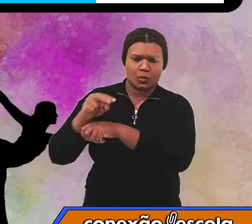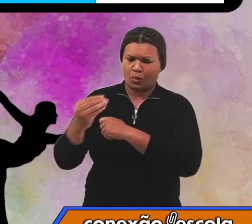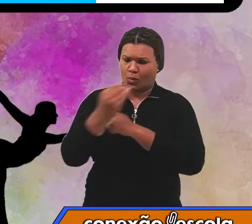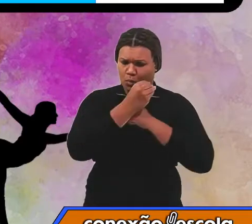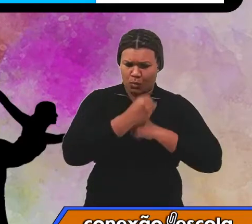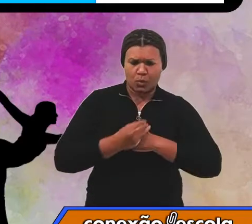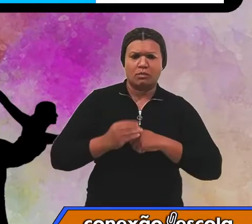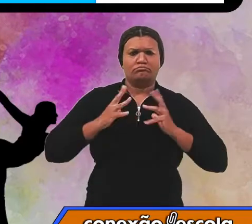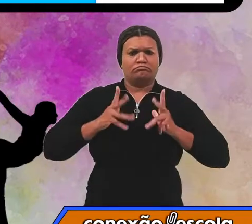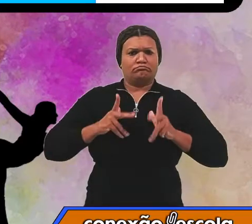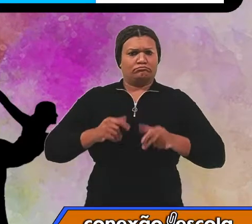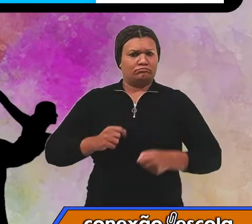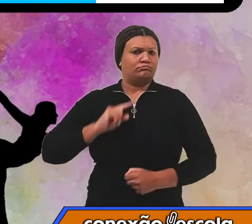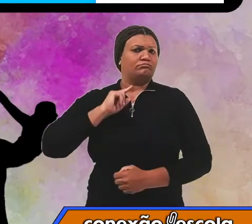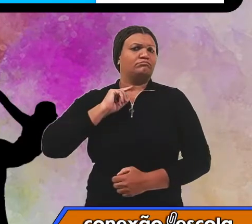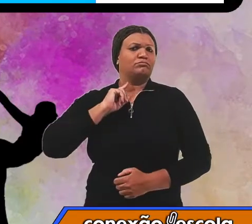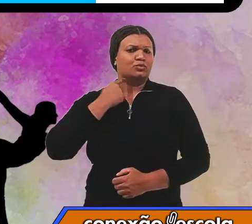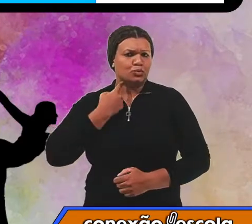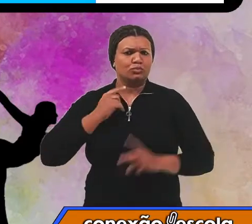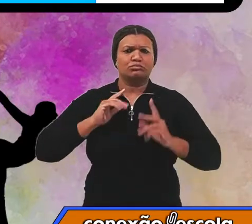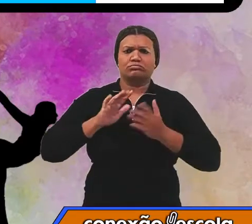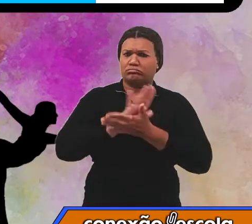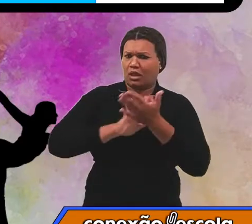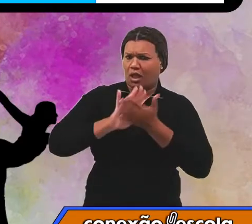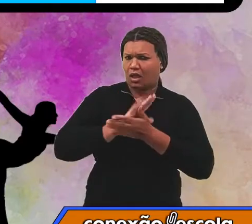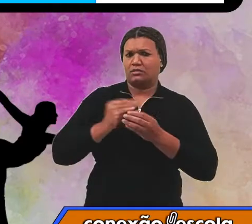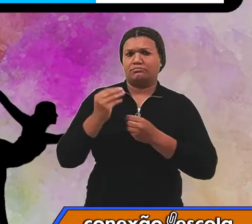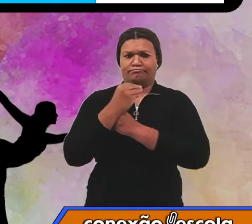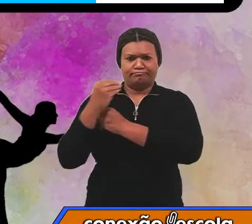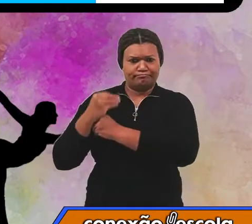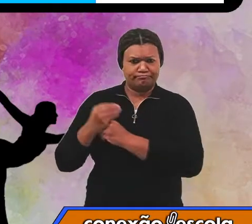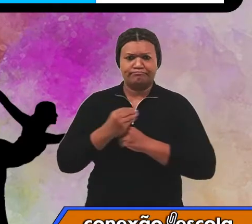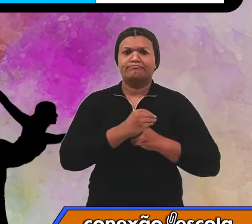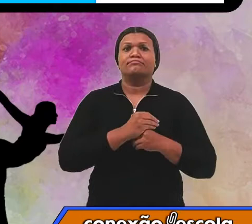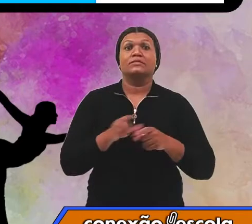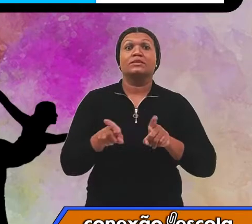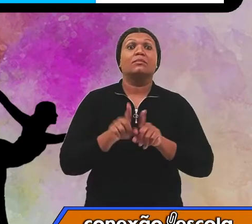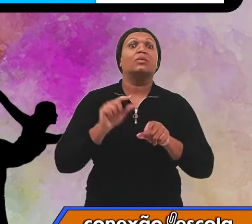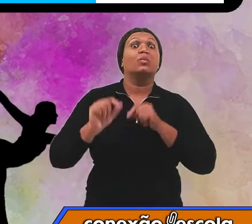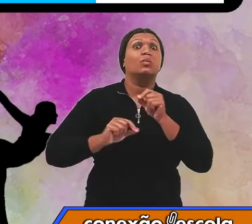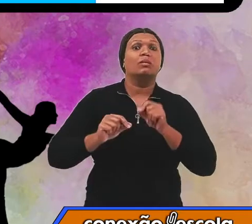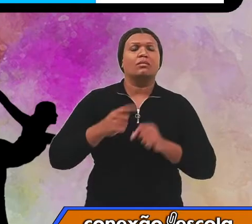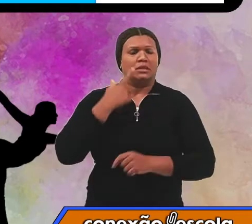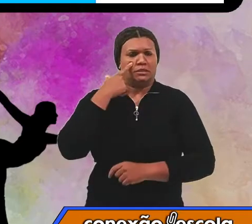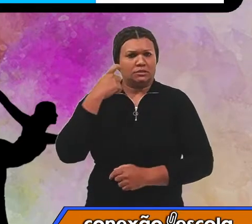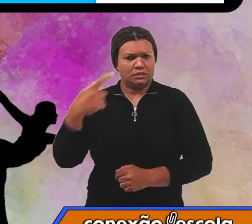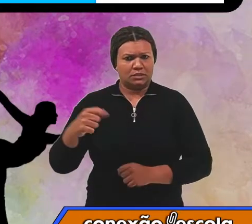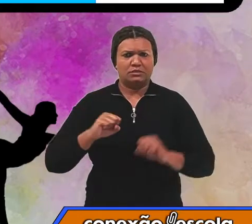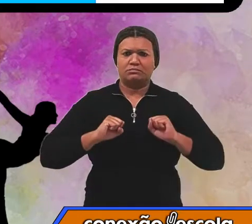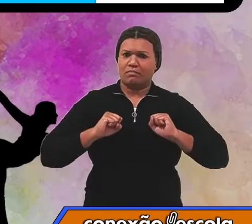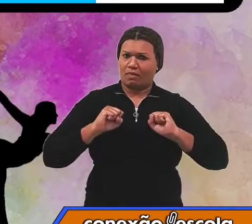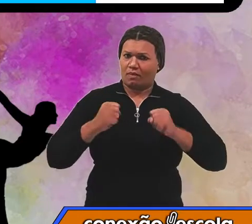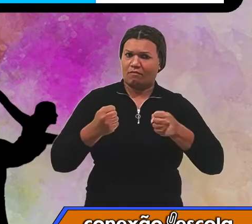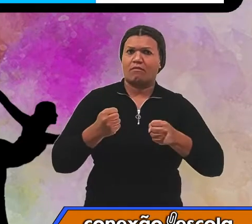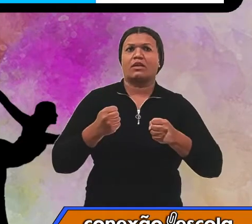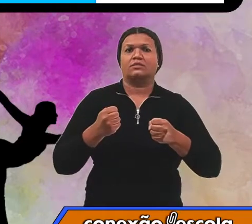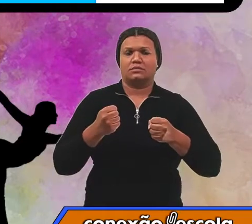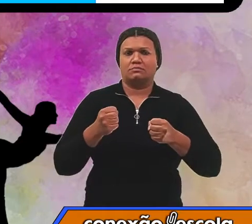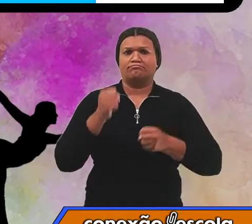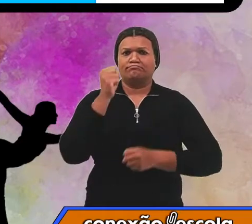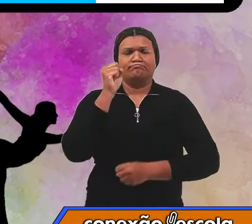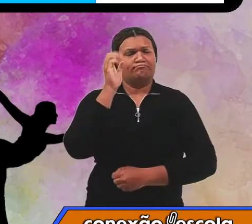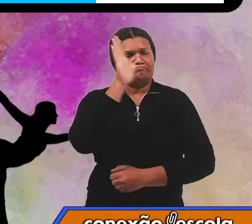com o corpo e a saúde. Havia também o interesse na defesa nacional e na economia, criando